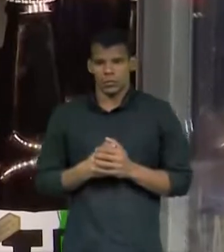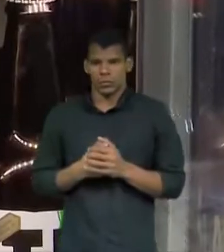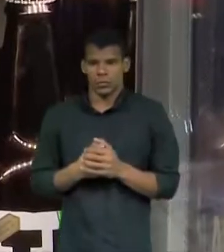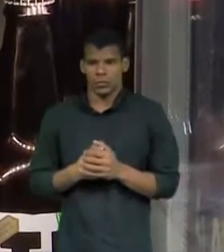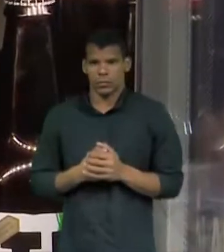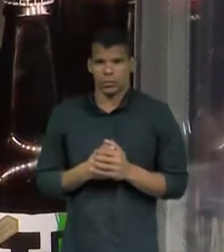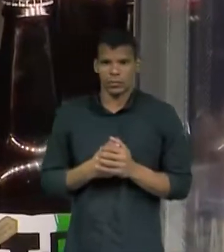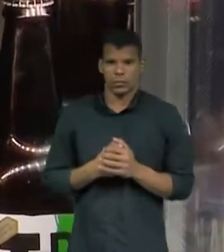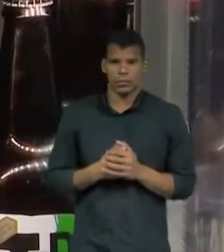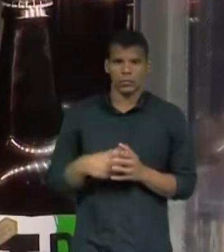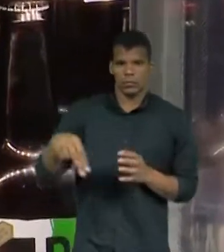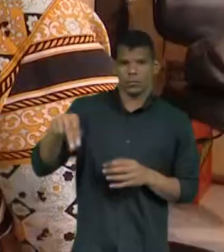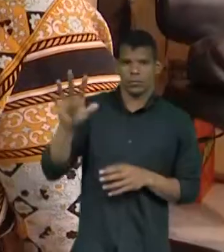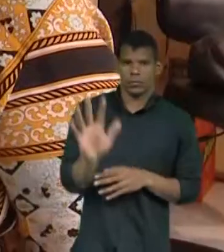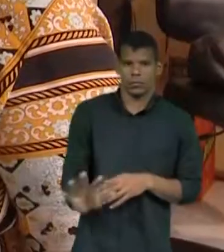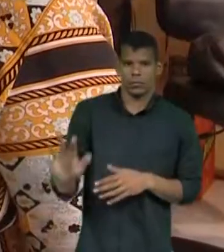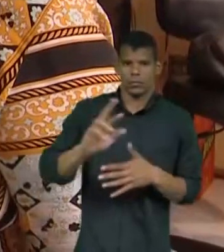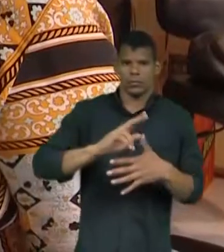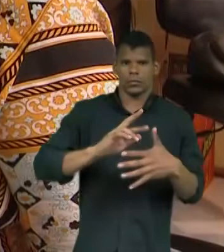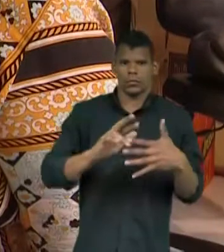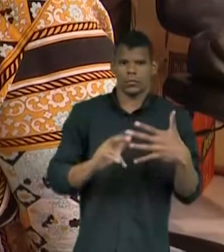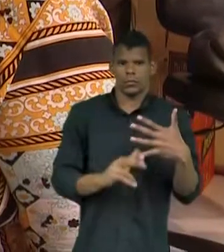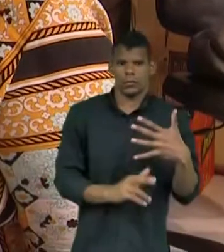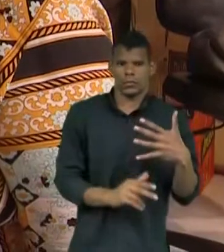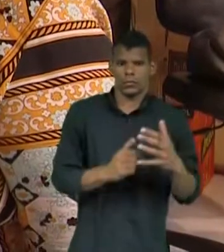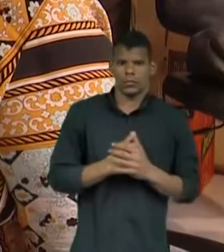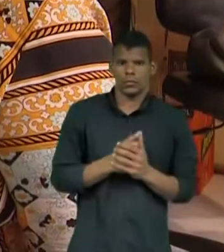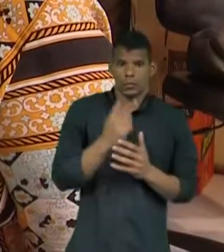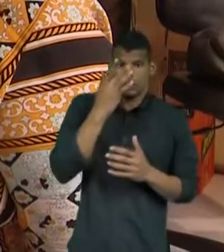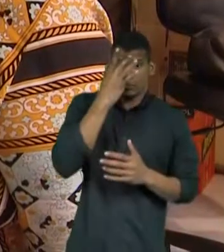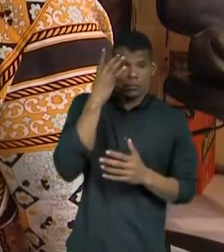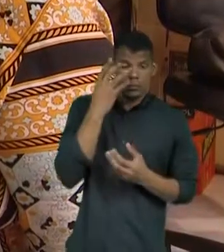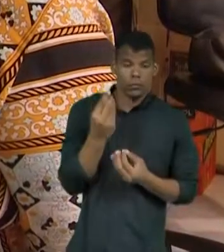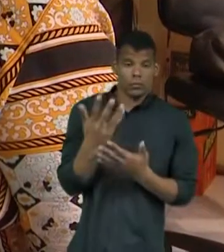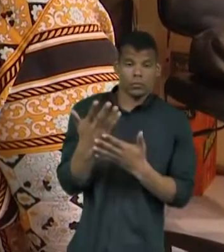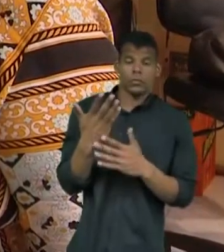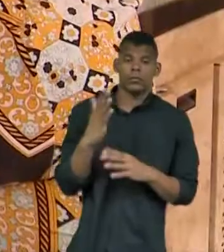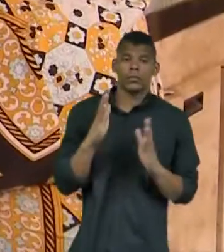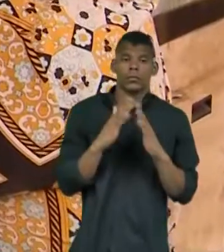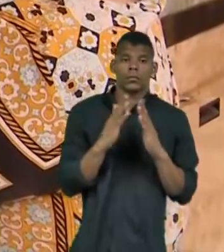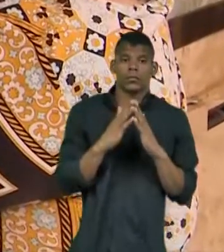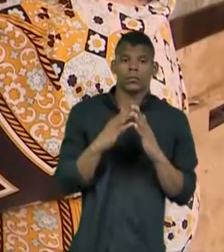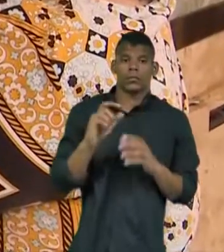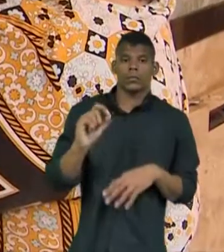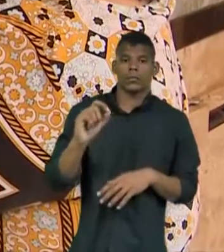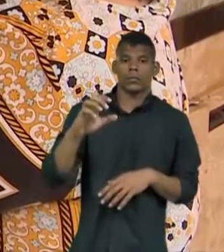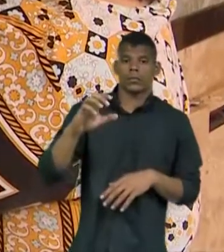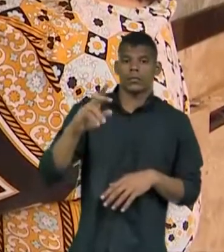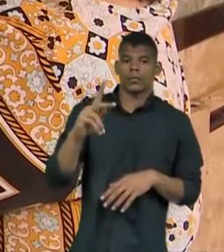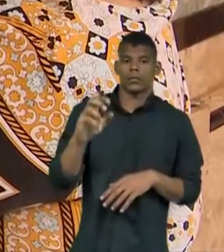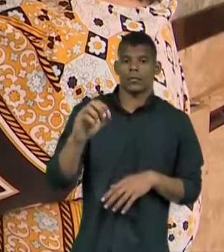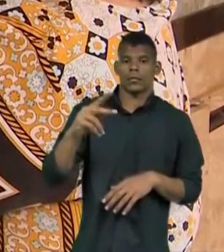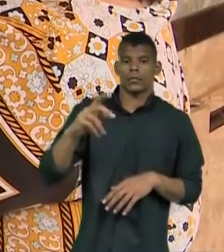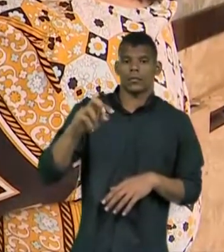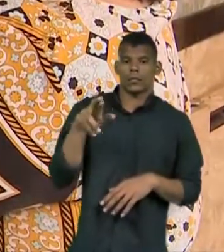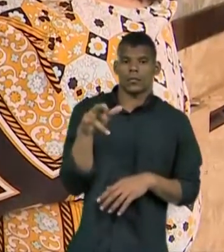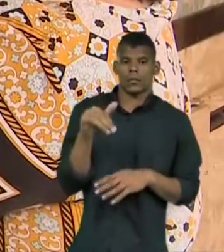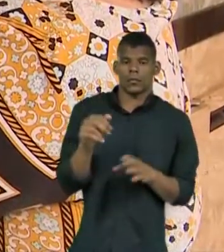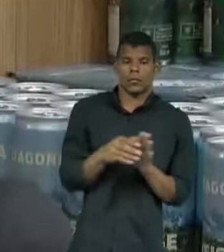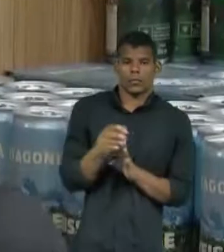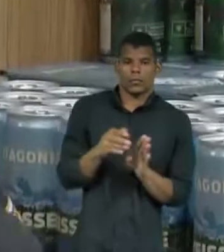e nacionais de várias marcas. E o cliente pode levar para casa direto da choperia, além de receber orientação